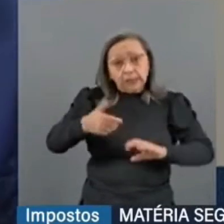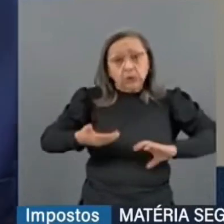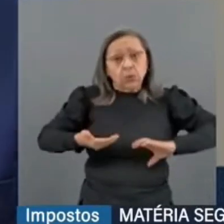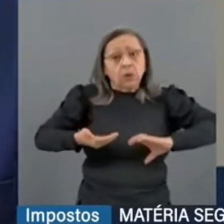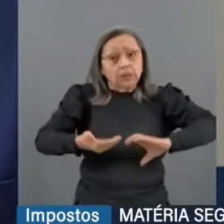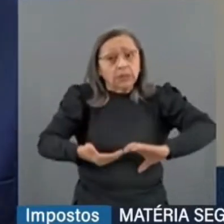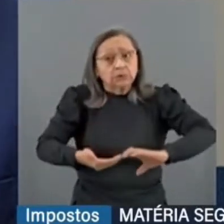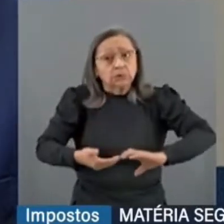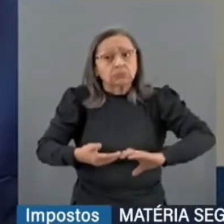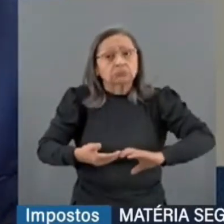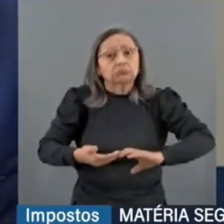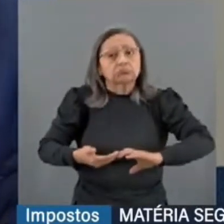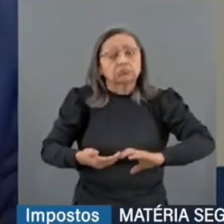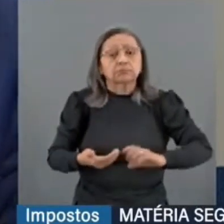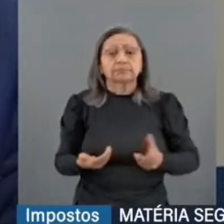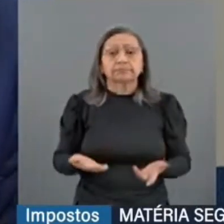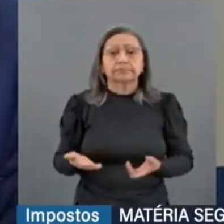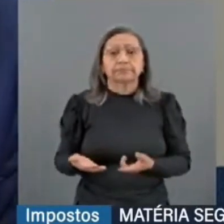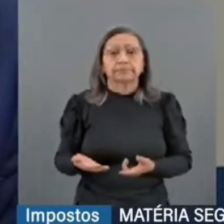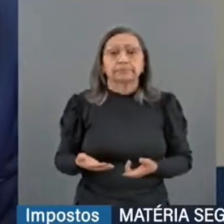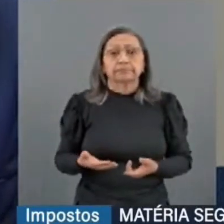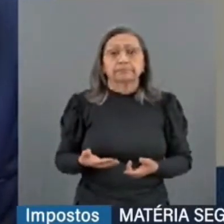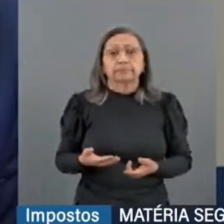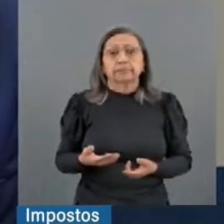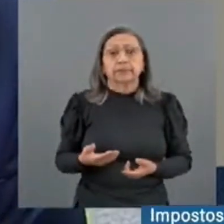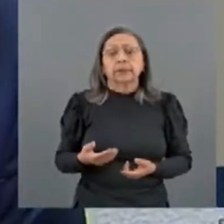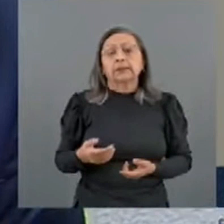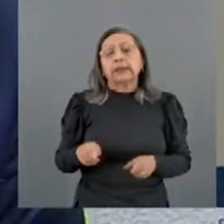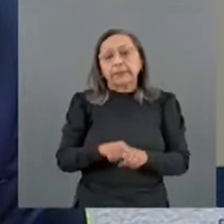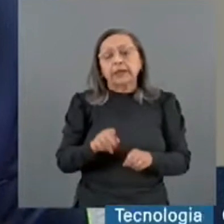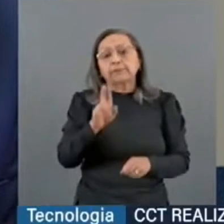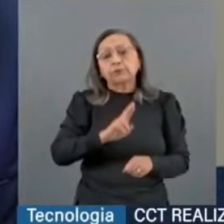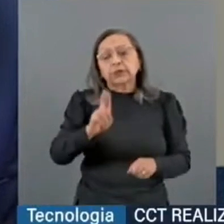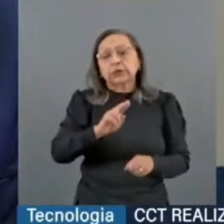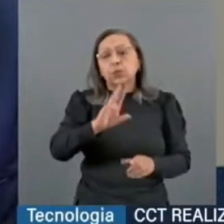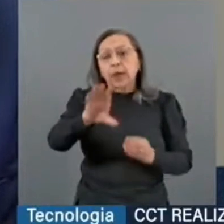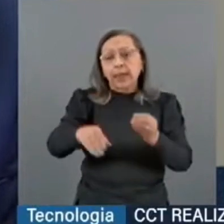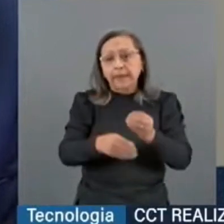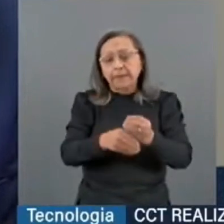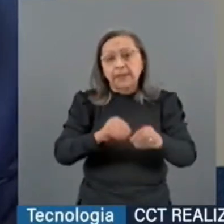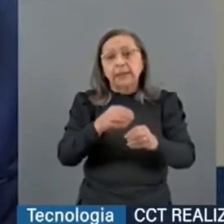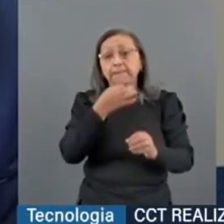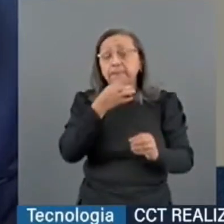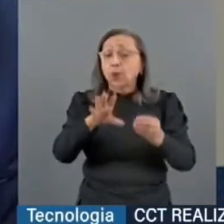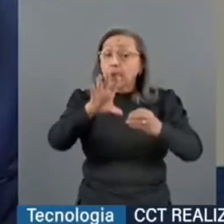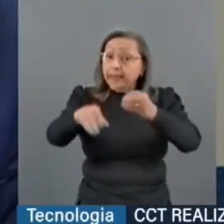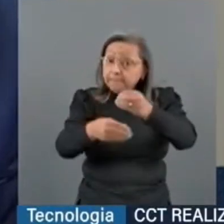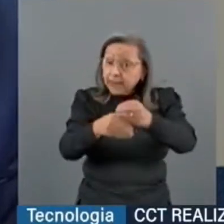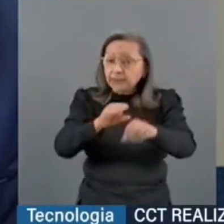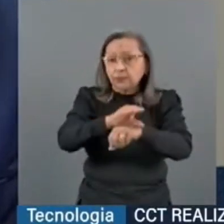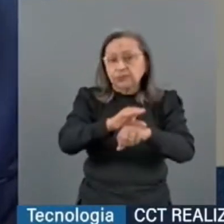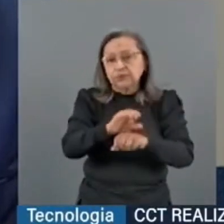Nacional, pela via da emenda constitucional, na proposta de emenda constitucional.